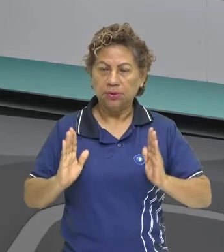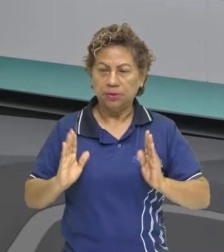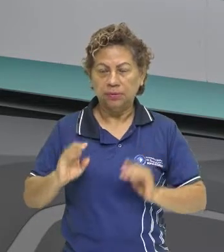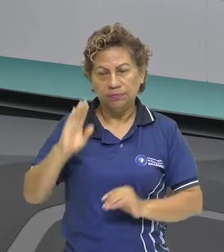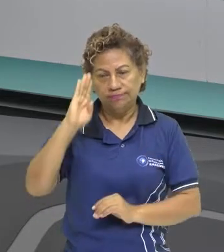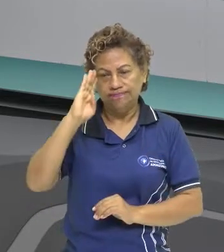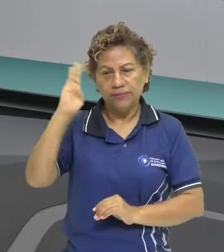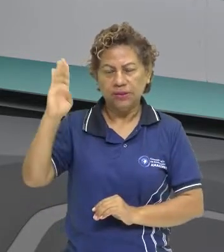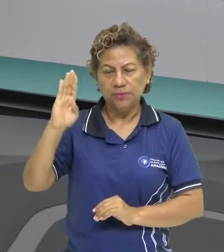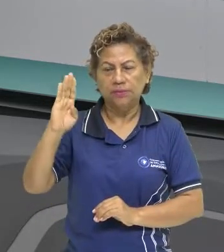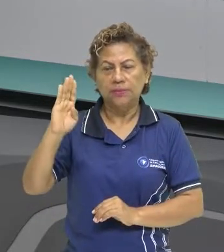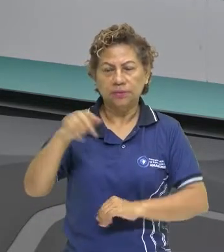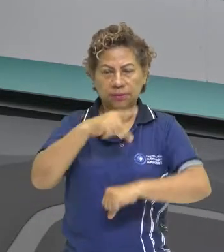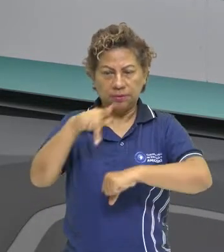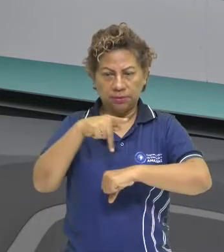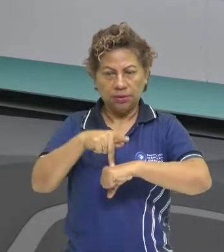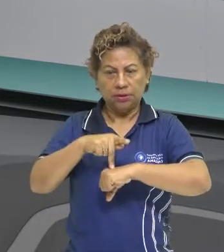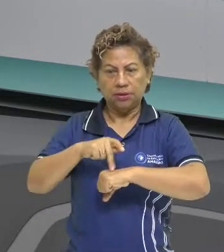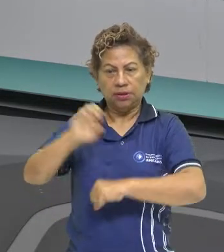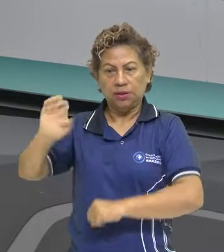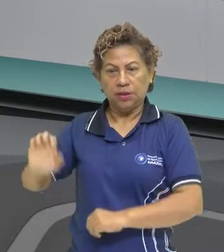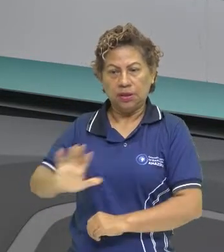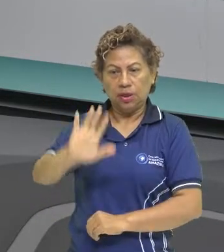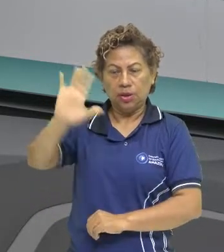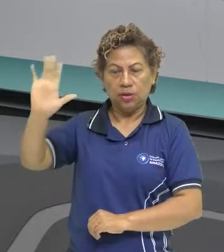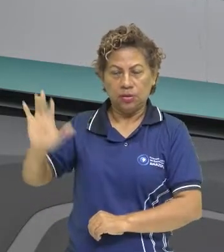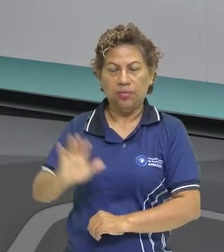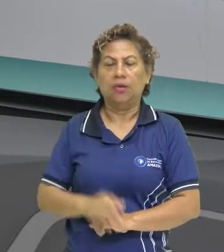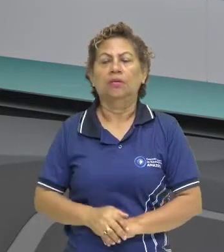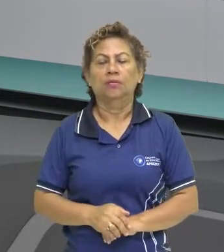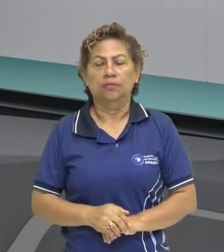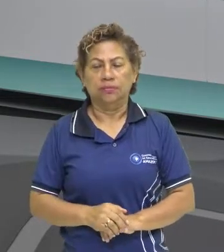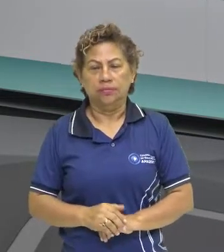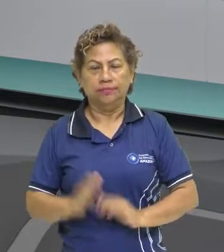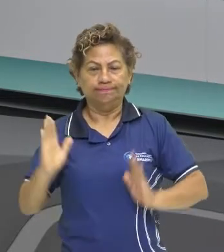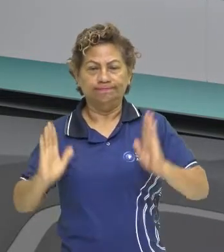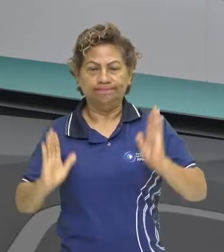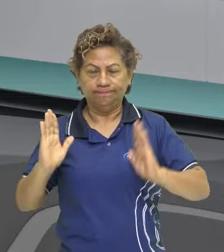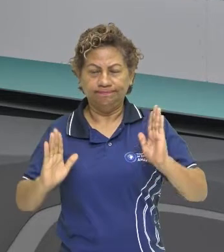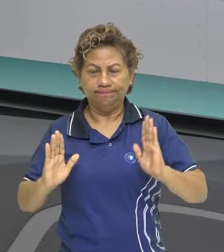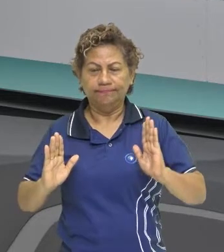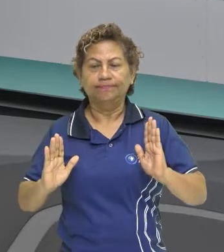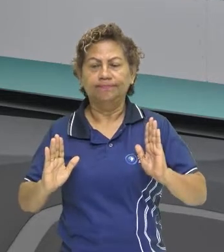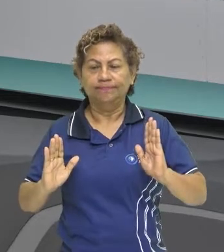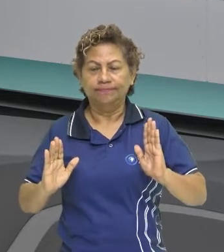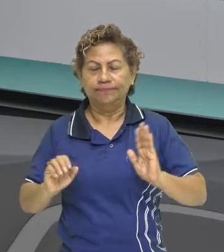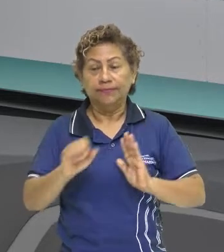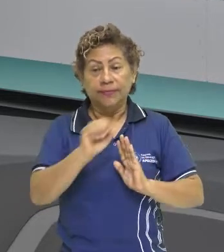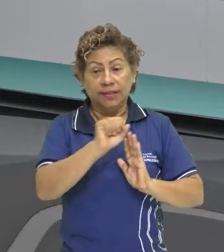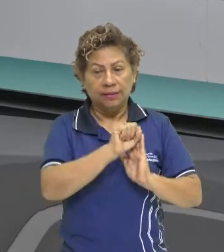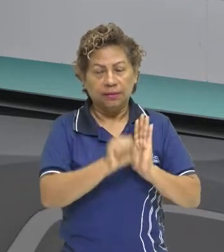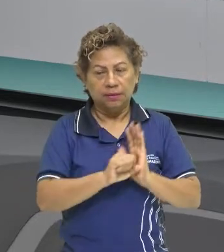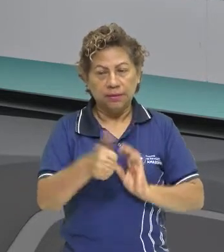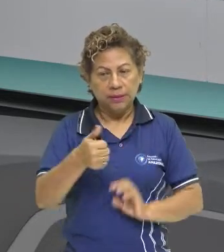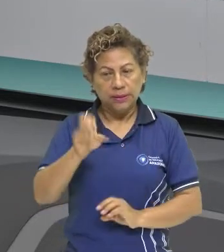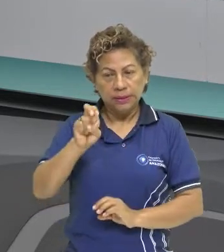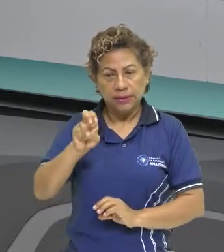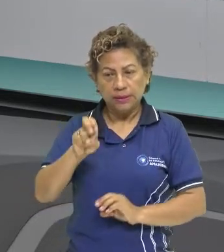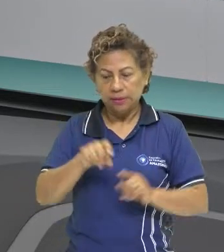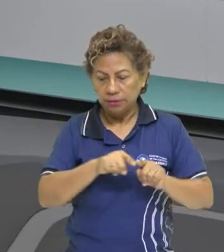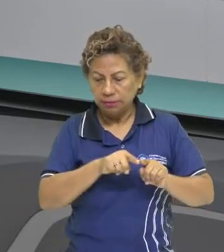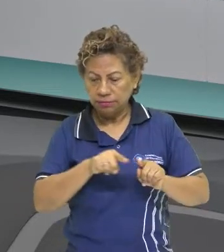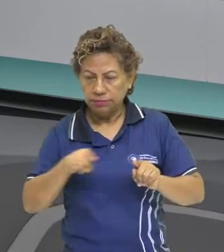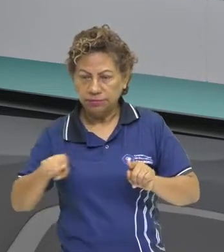países europeus durante os séculos XV e XVI, né? Em busca de novas